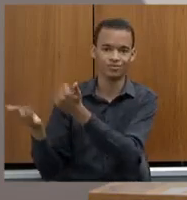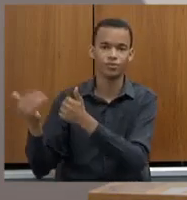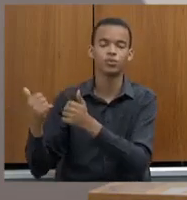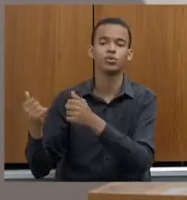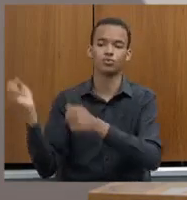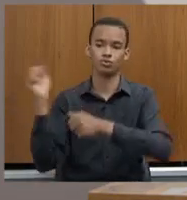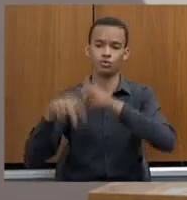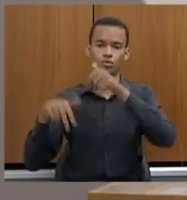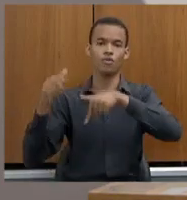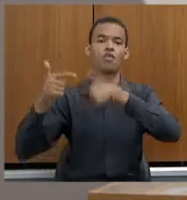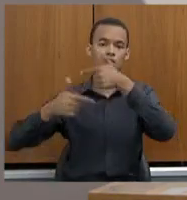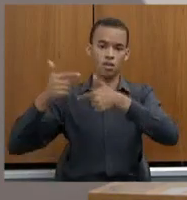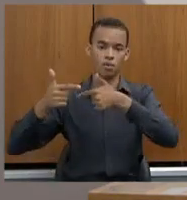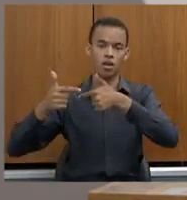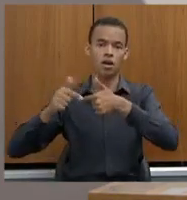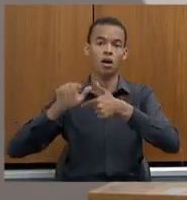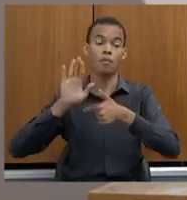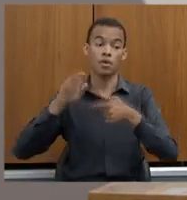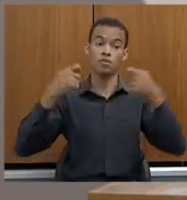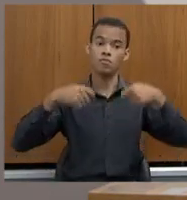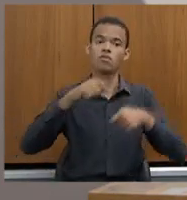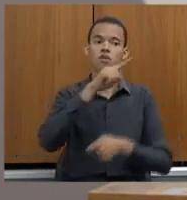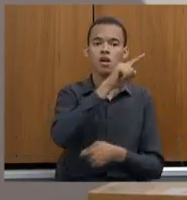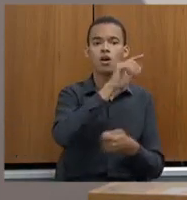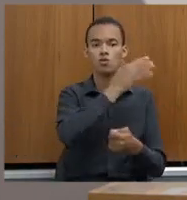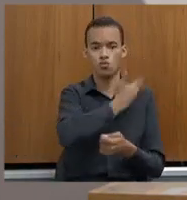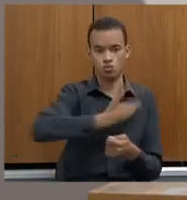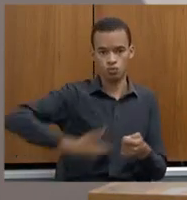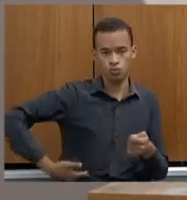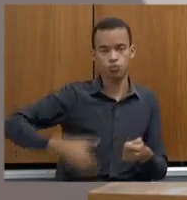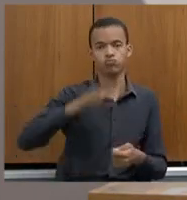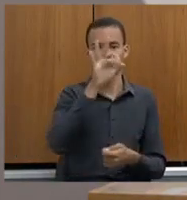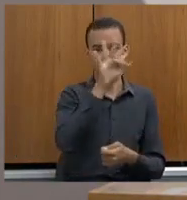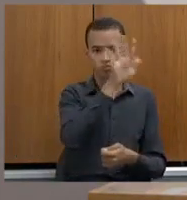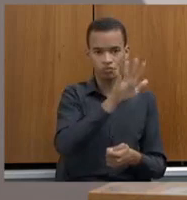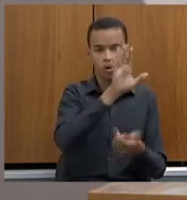para isso, para que Minas Gerais possa fazer